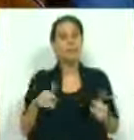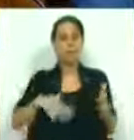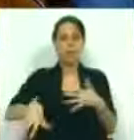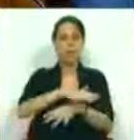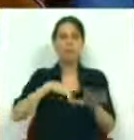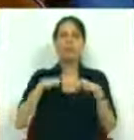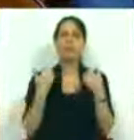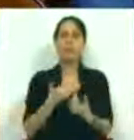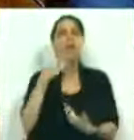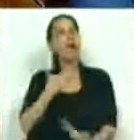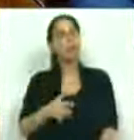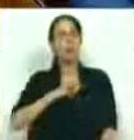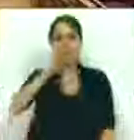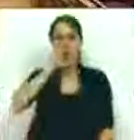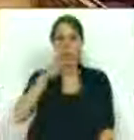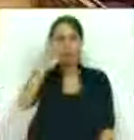social. Muito obrigada, Sr. Ministro. Muito obrigada, Sr. Deputado.